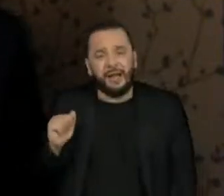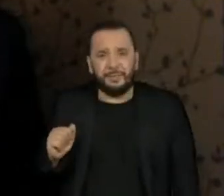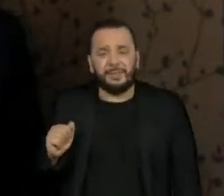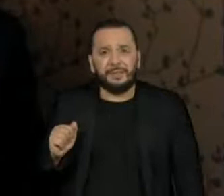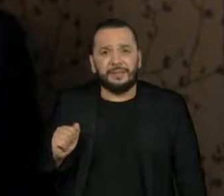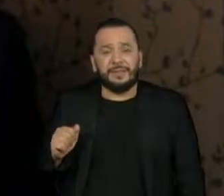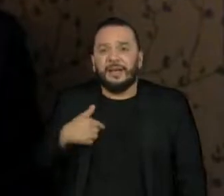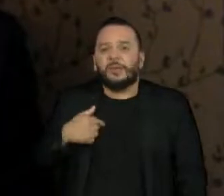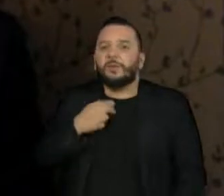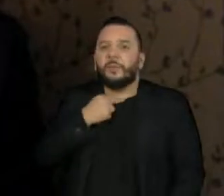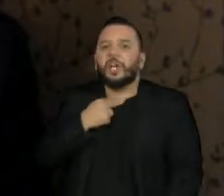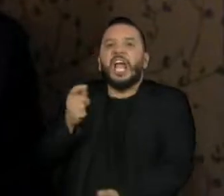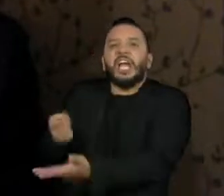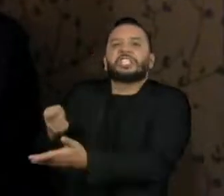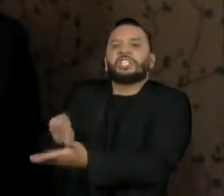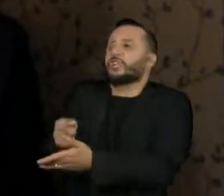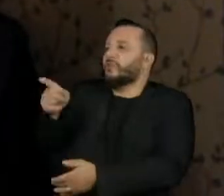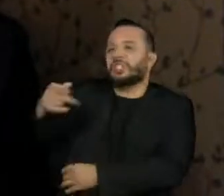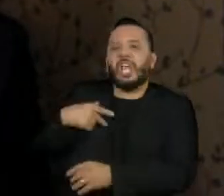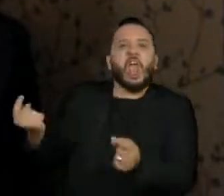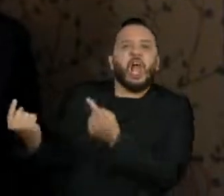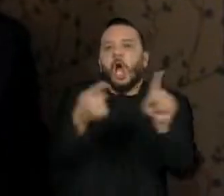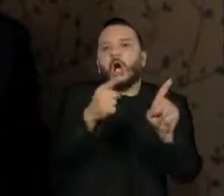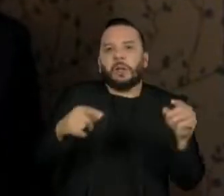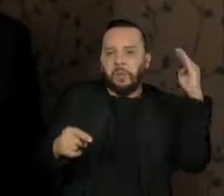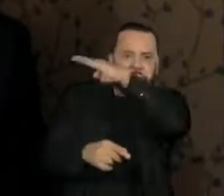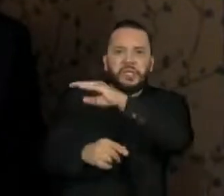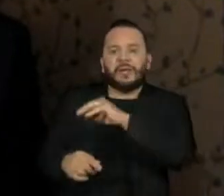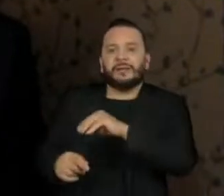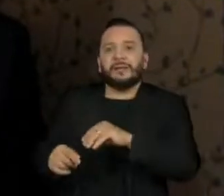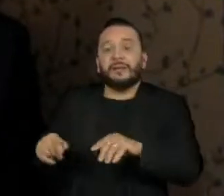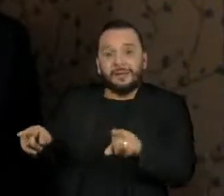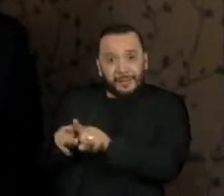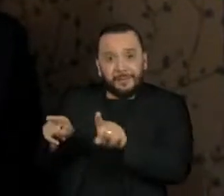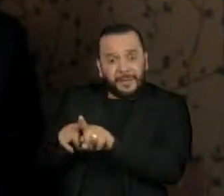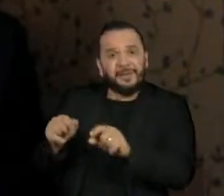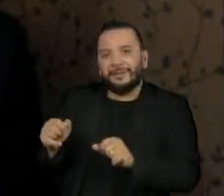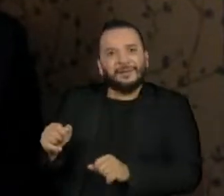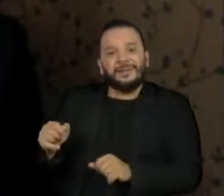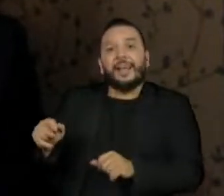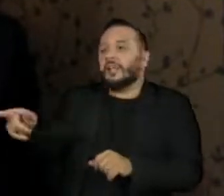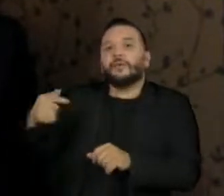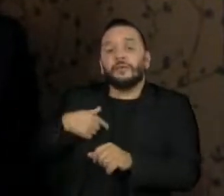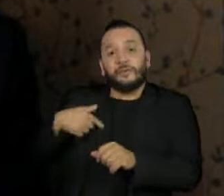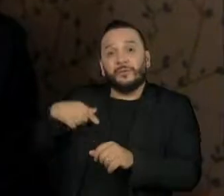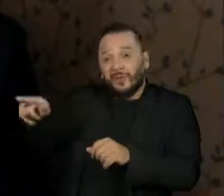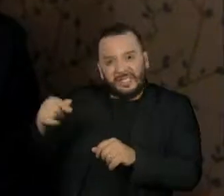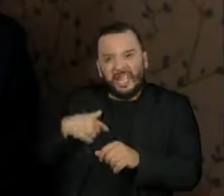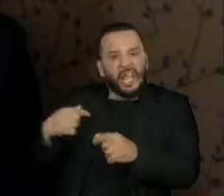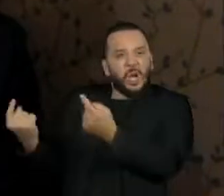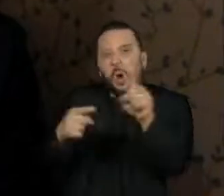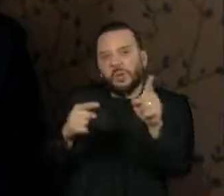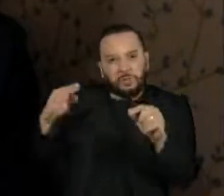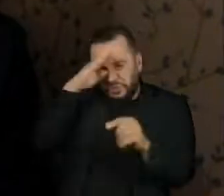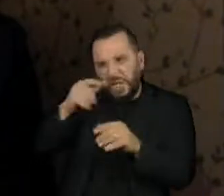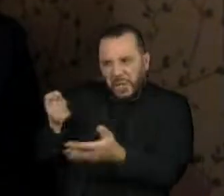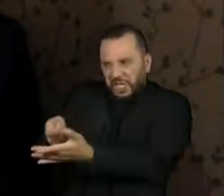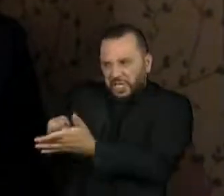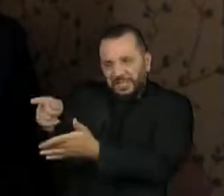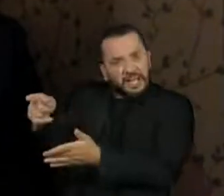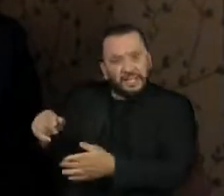Nem eu posso exigir dele uma posição crítica ao governo e nem ele pode exigir de mim um alinhamento ao governo, por isso até a gente se entende